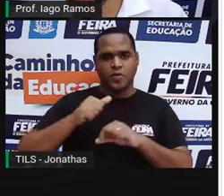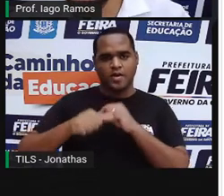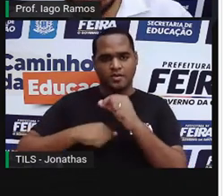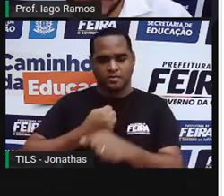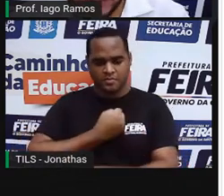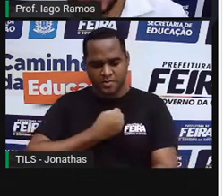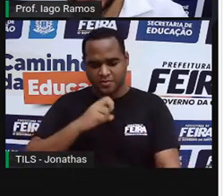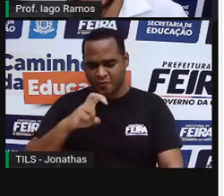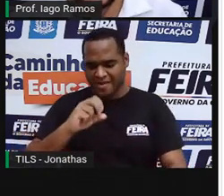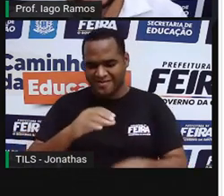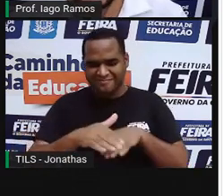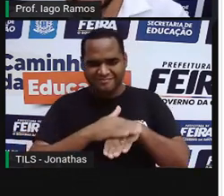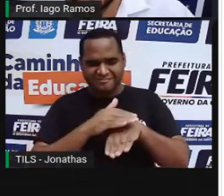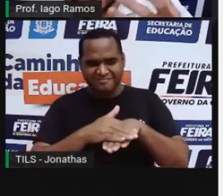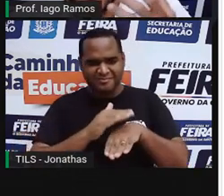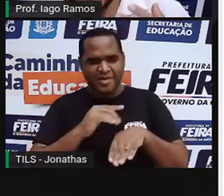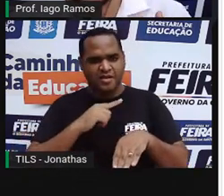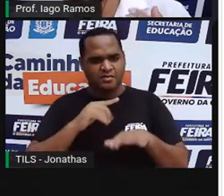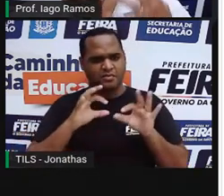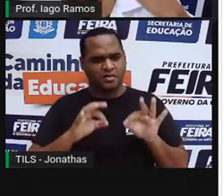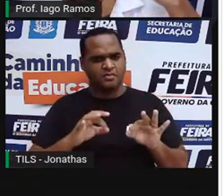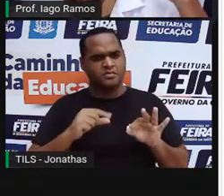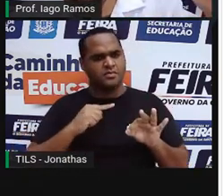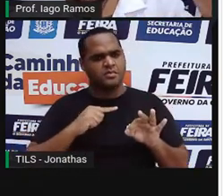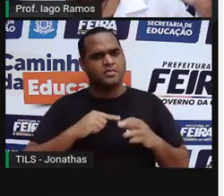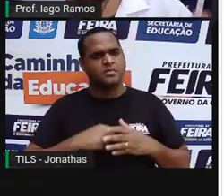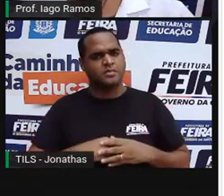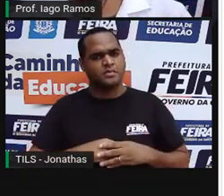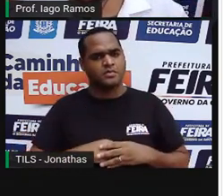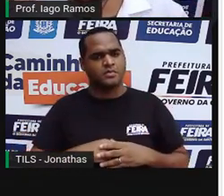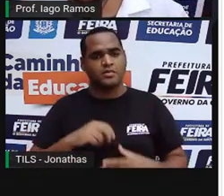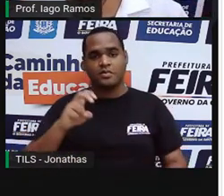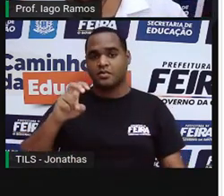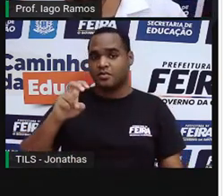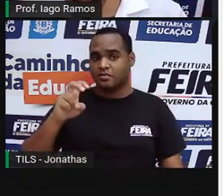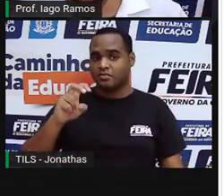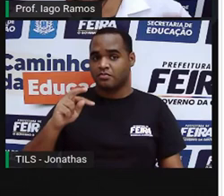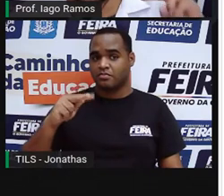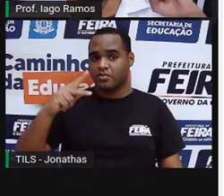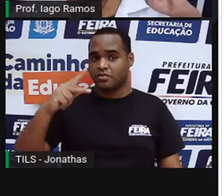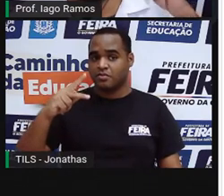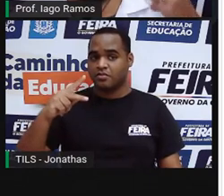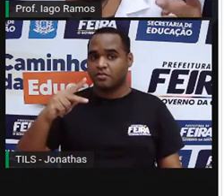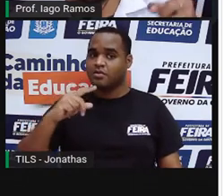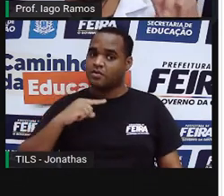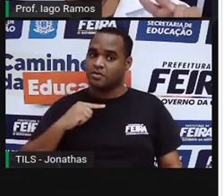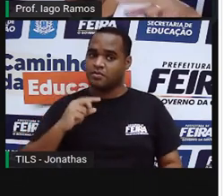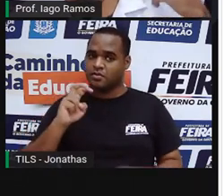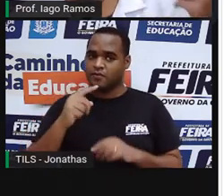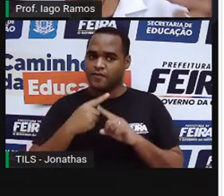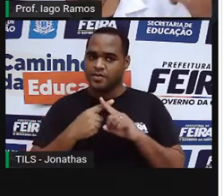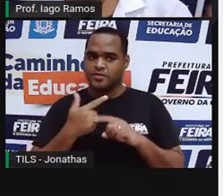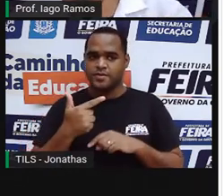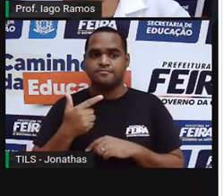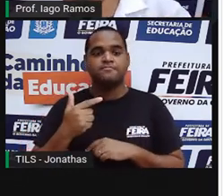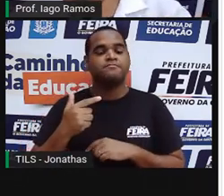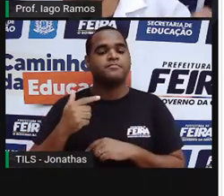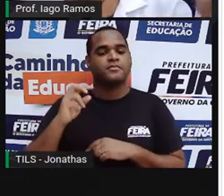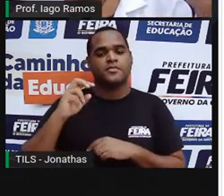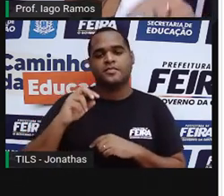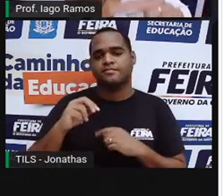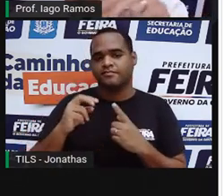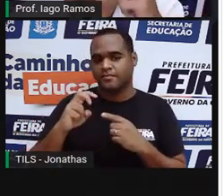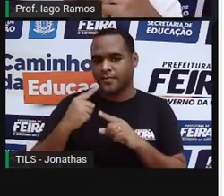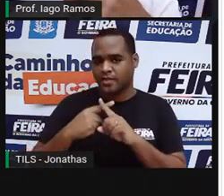calçar o número 50? Olha só. De 5 anos para 10 anos é o dobro. O dobro de 5 é 10.